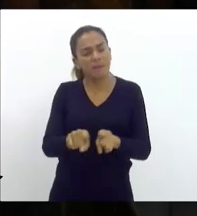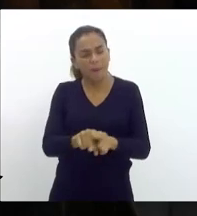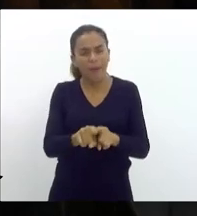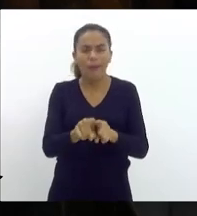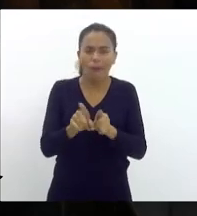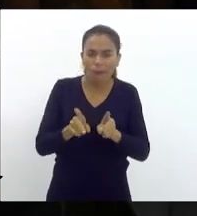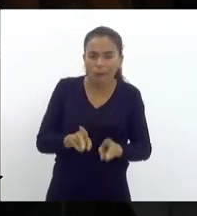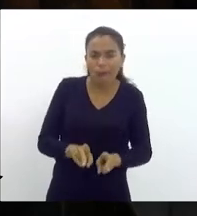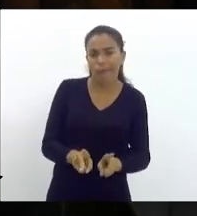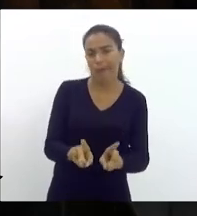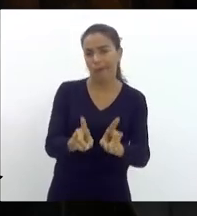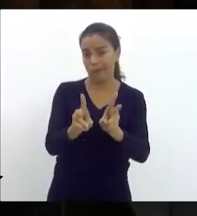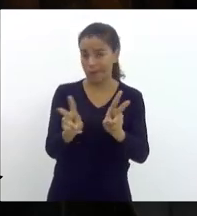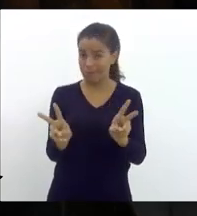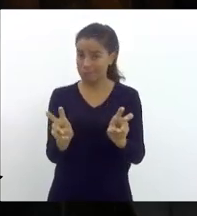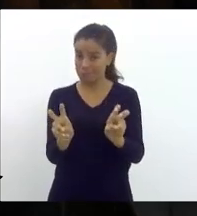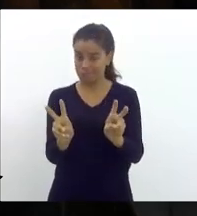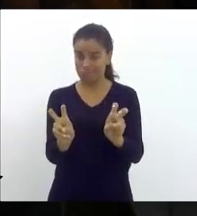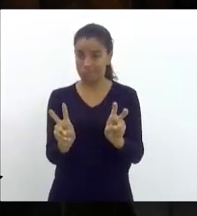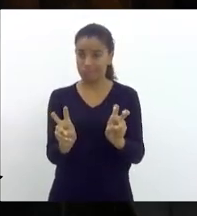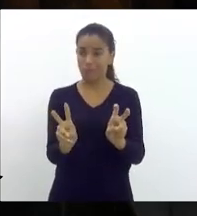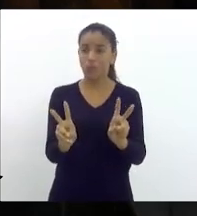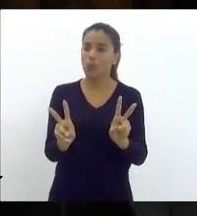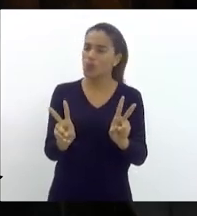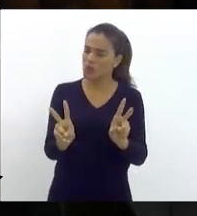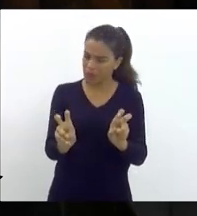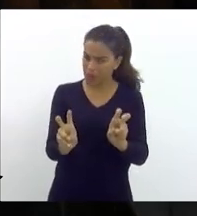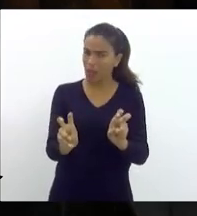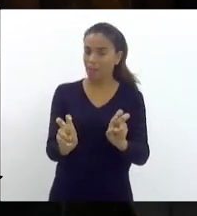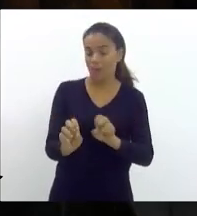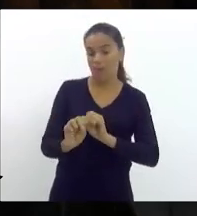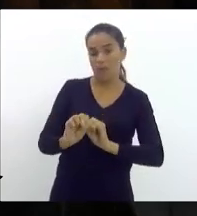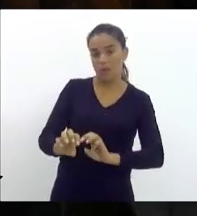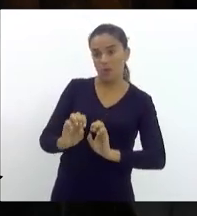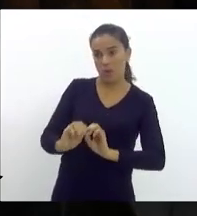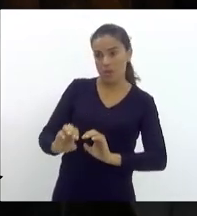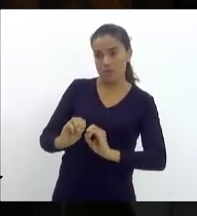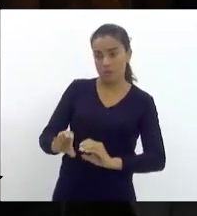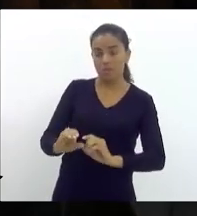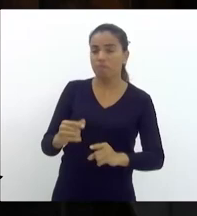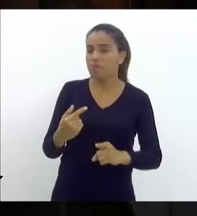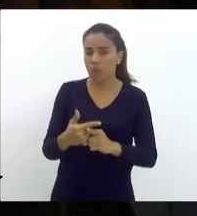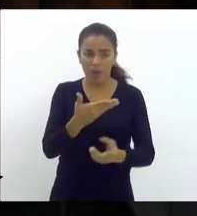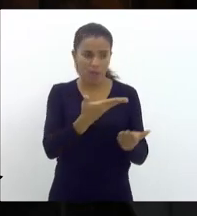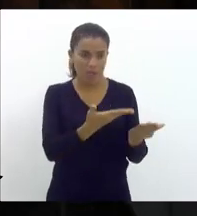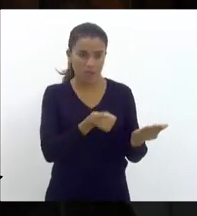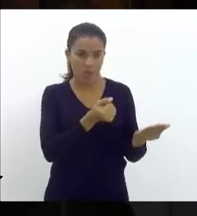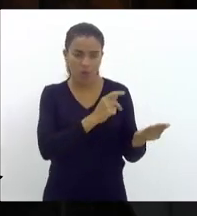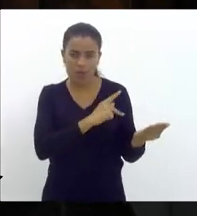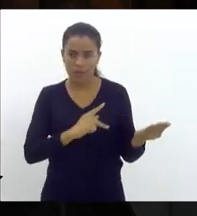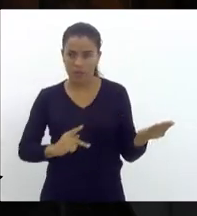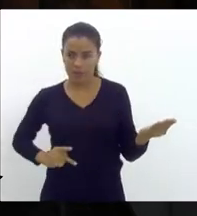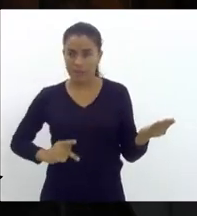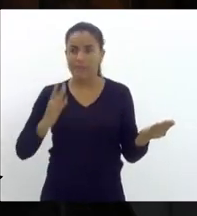continuidade a esse tema, senhora presidente, o tema educação. Porque a vossa excelência